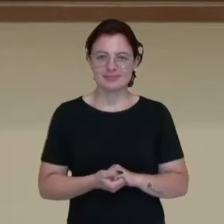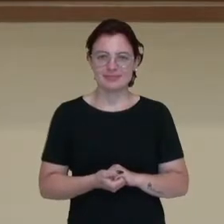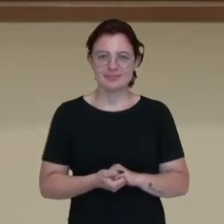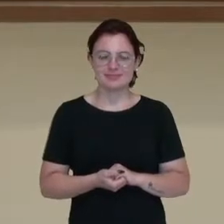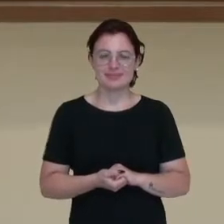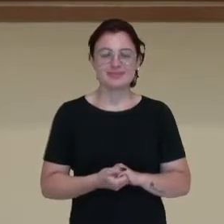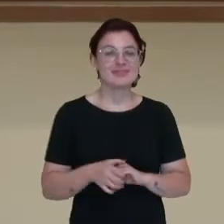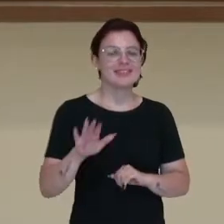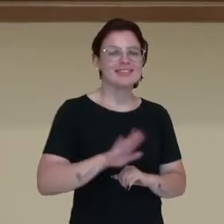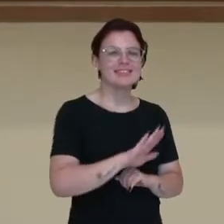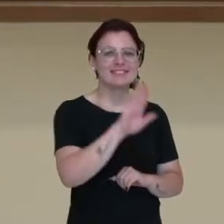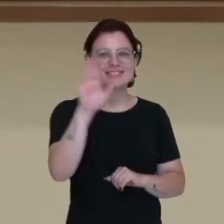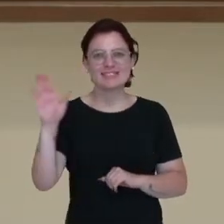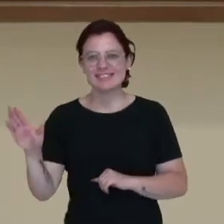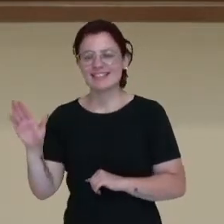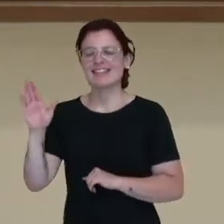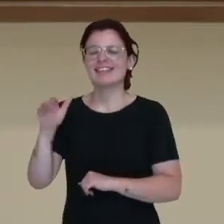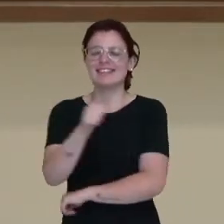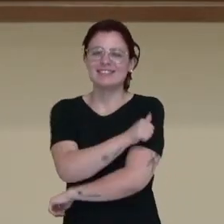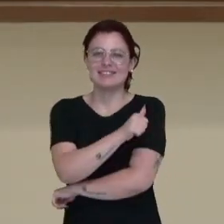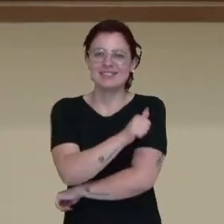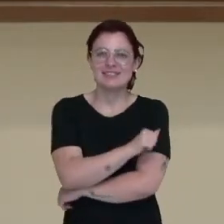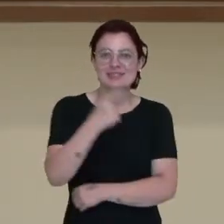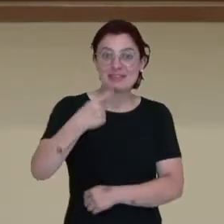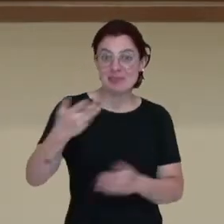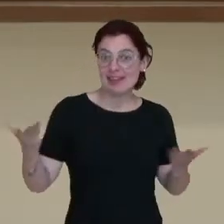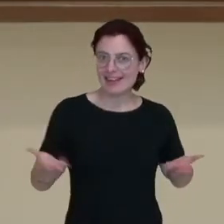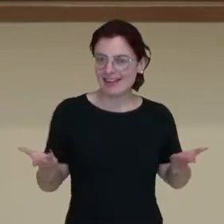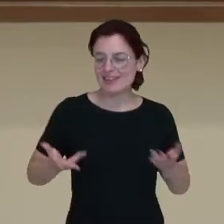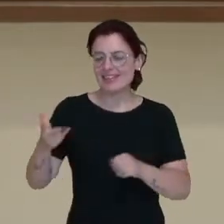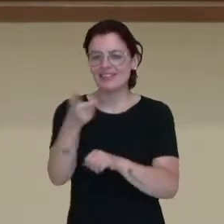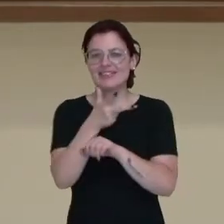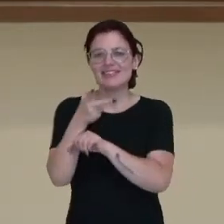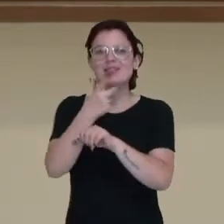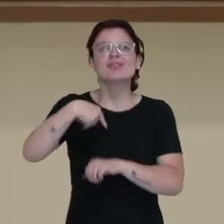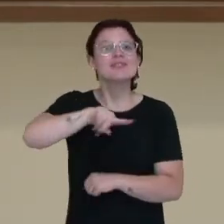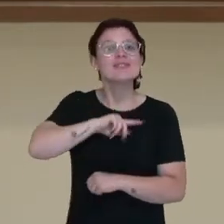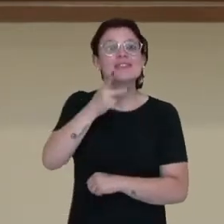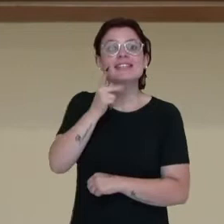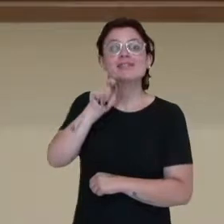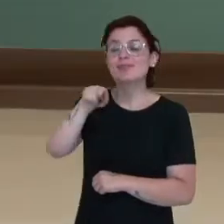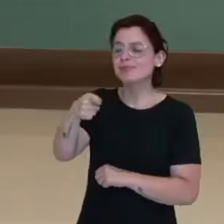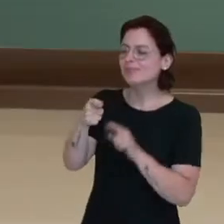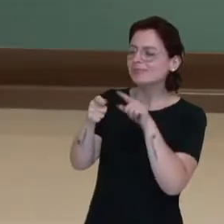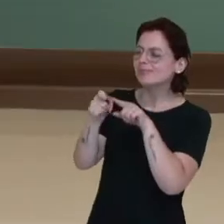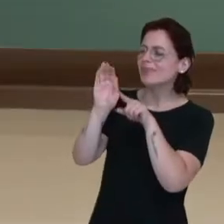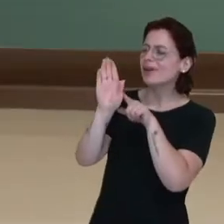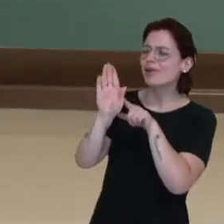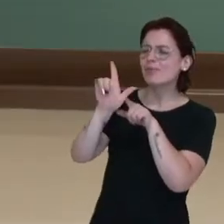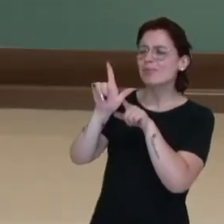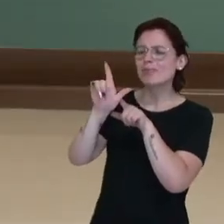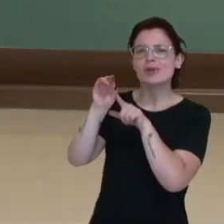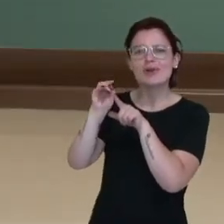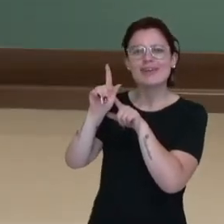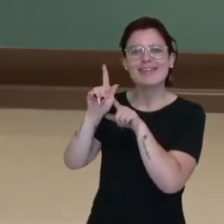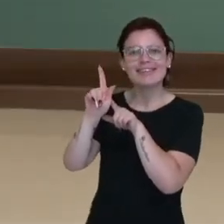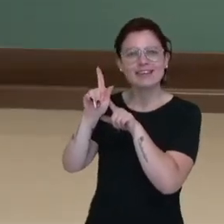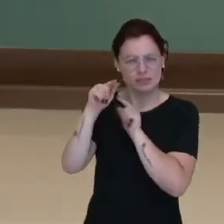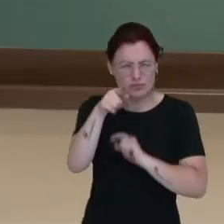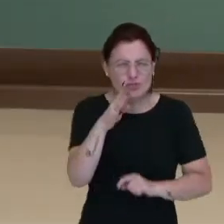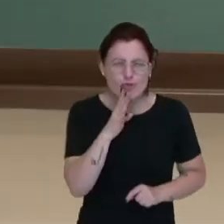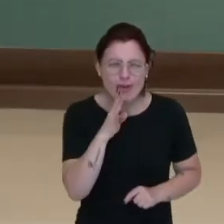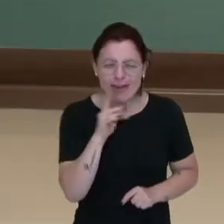Olá, estudantes da primeira série! Nesse vídeo vamos falar sobre blog. O que é um blog? Você já